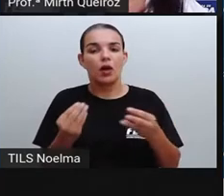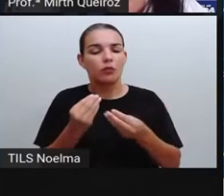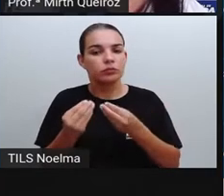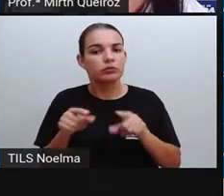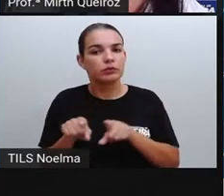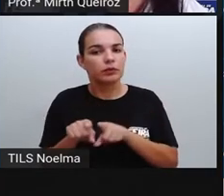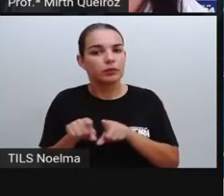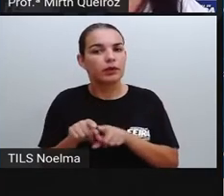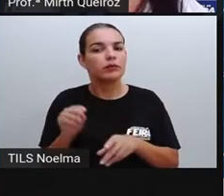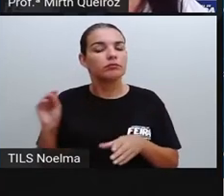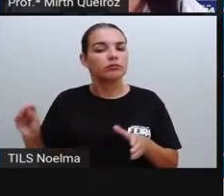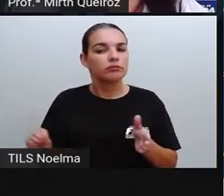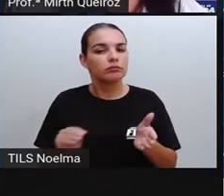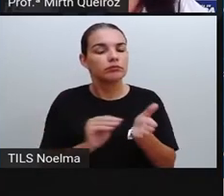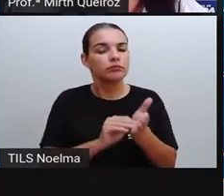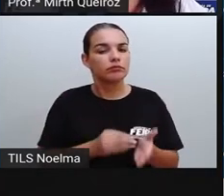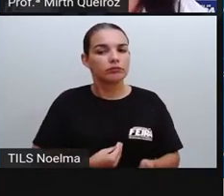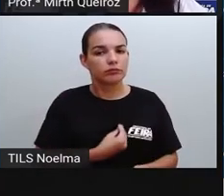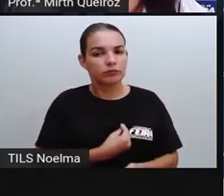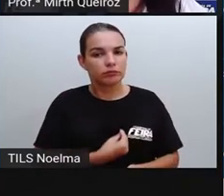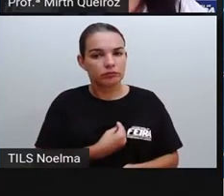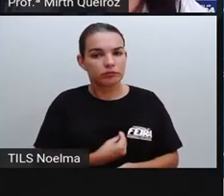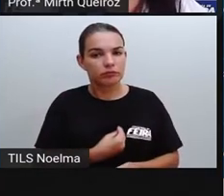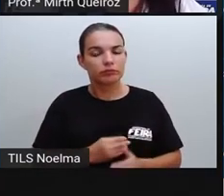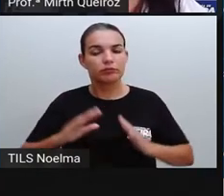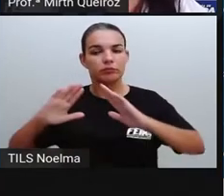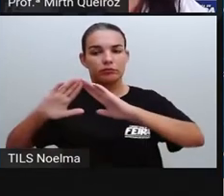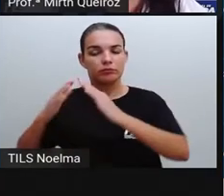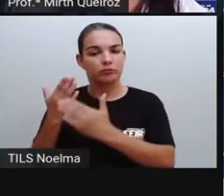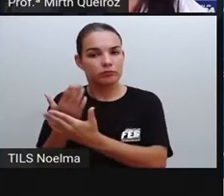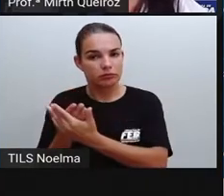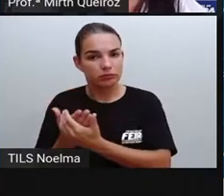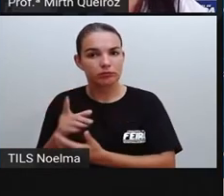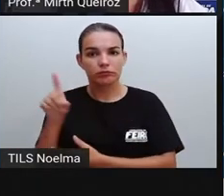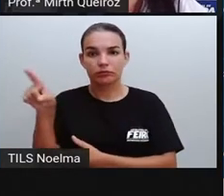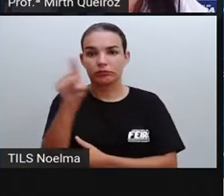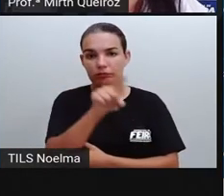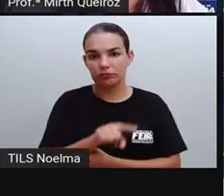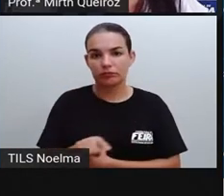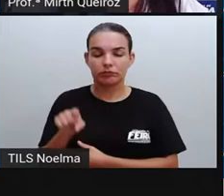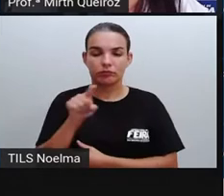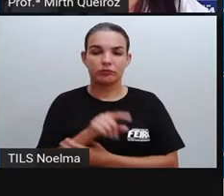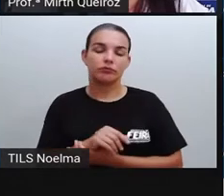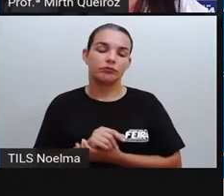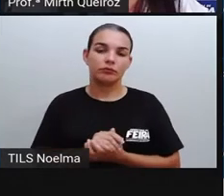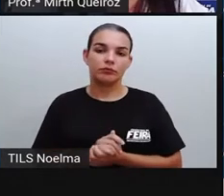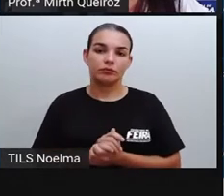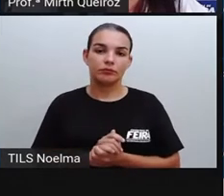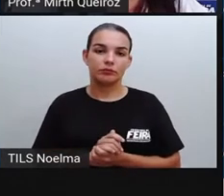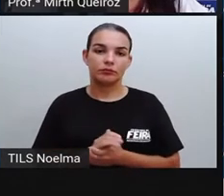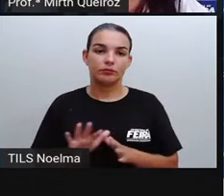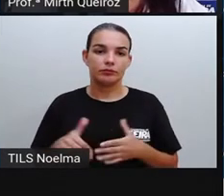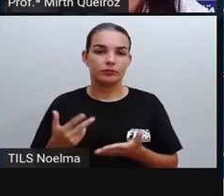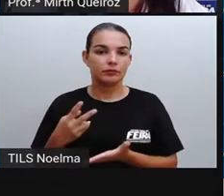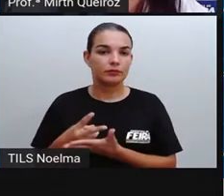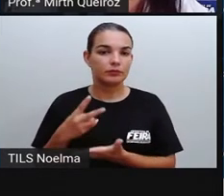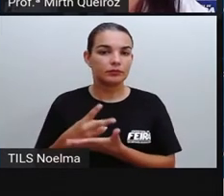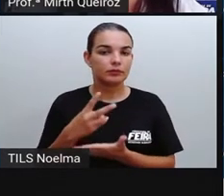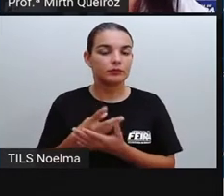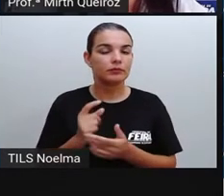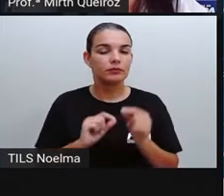também estar presente nas escolas, né? E dando continuidade, vamos lá.